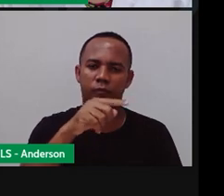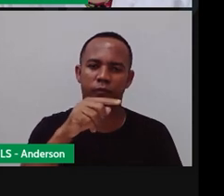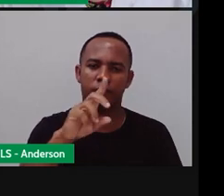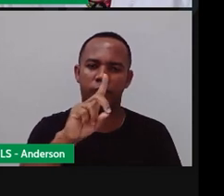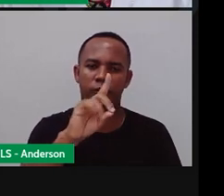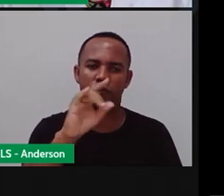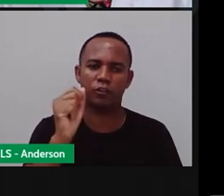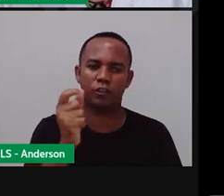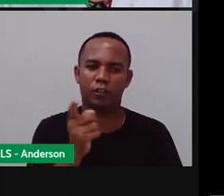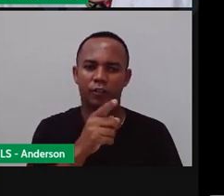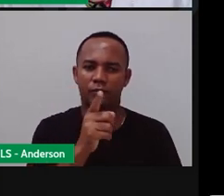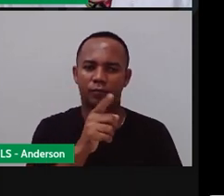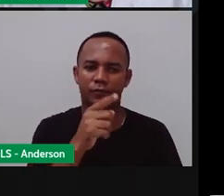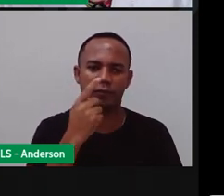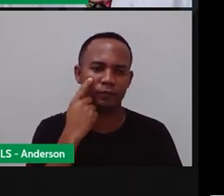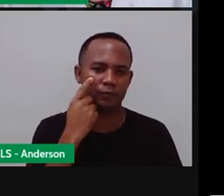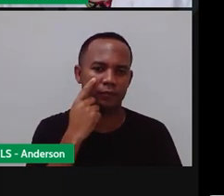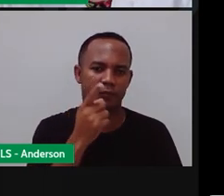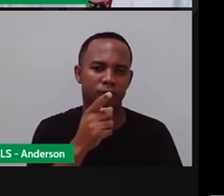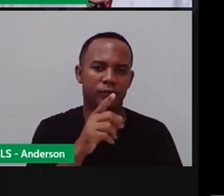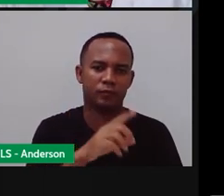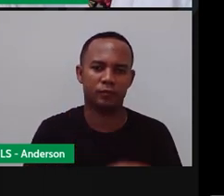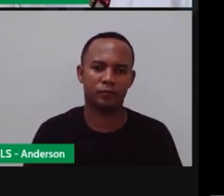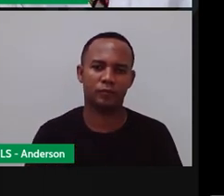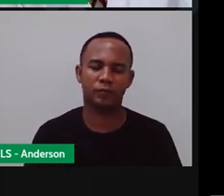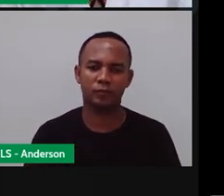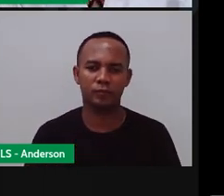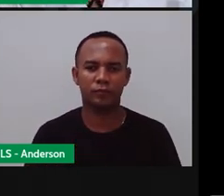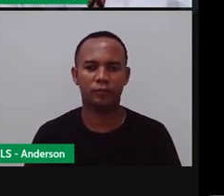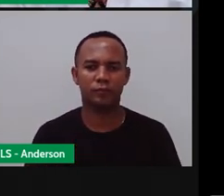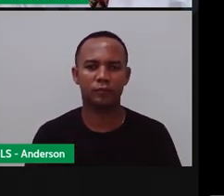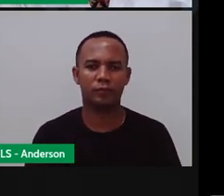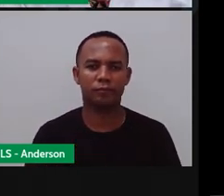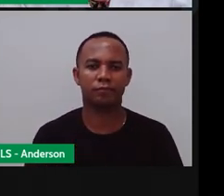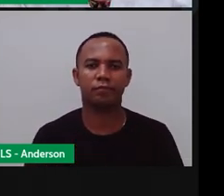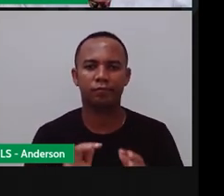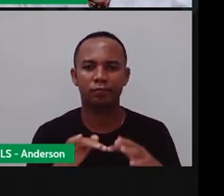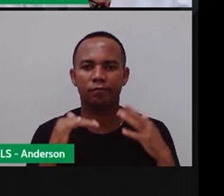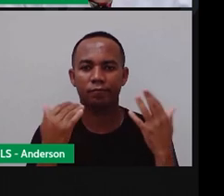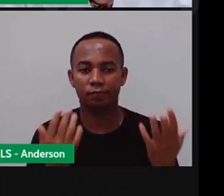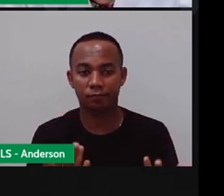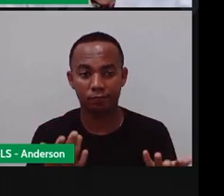é o quê? O dia Bom então